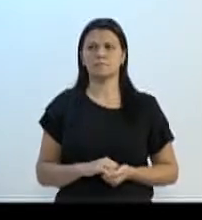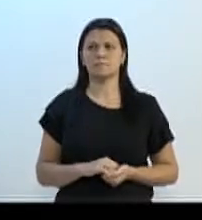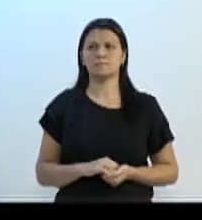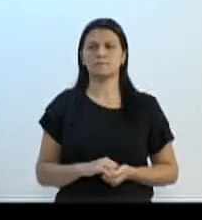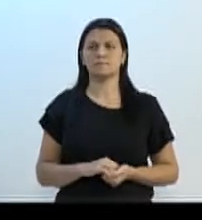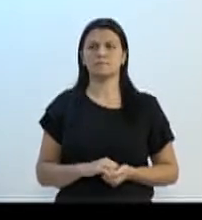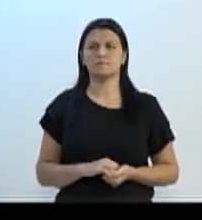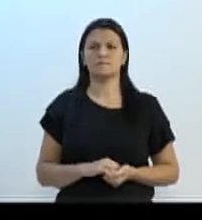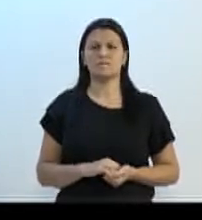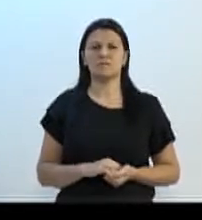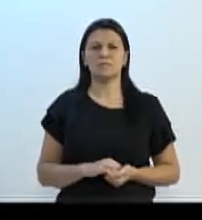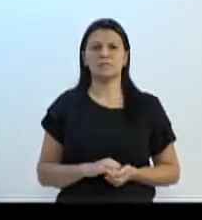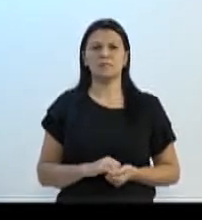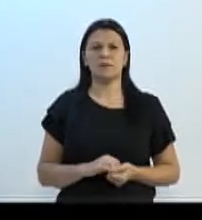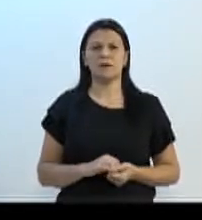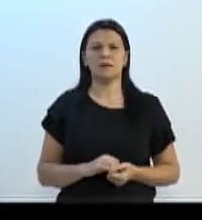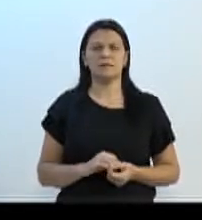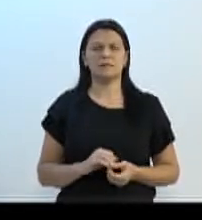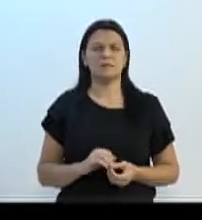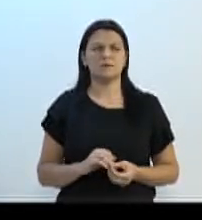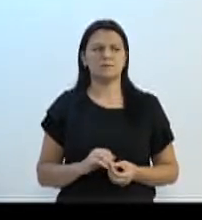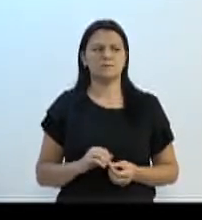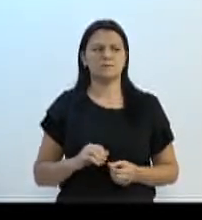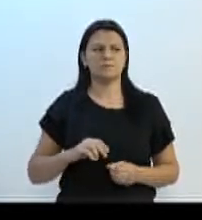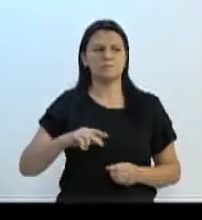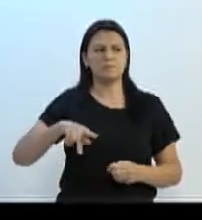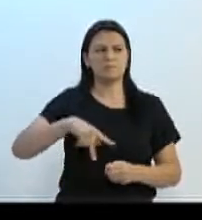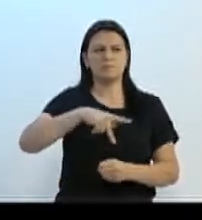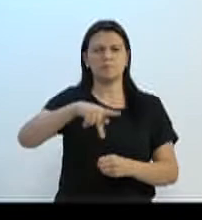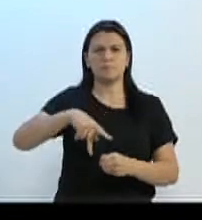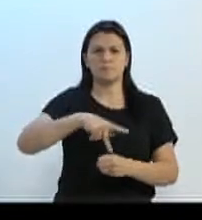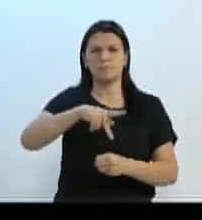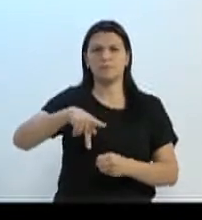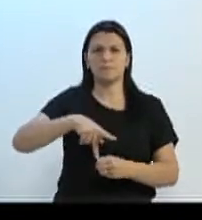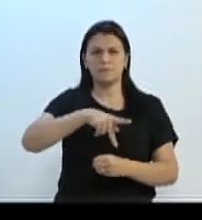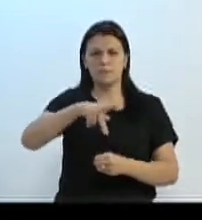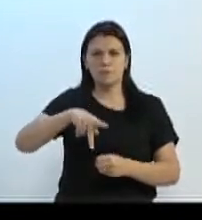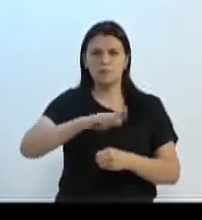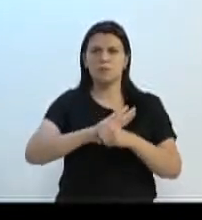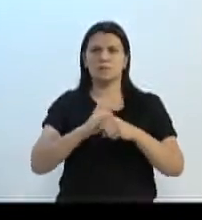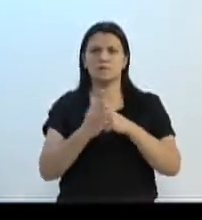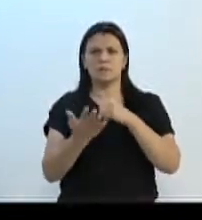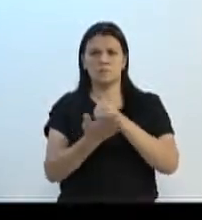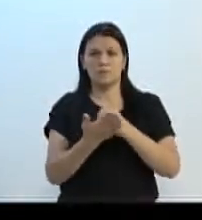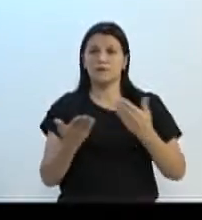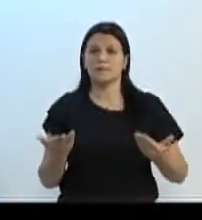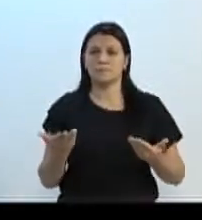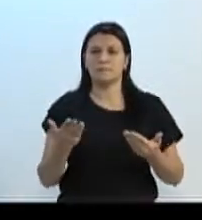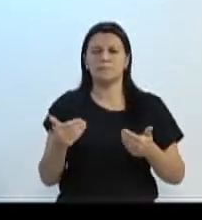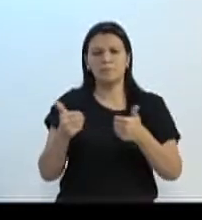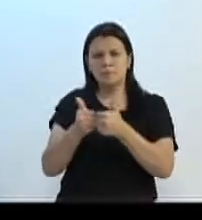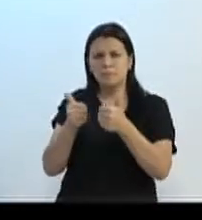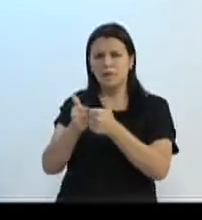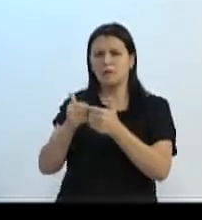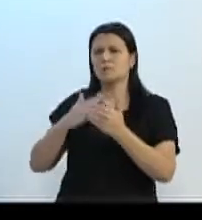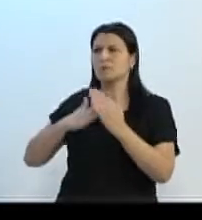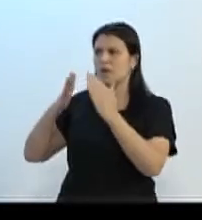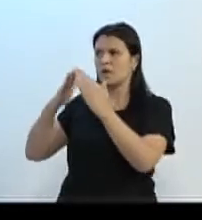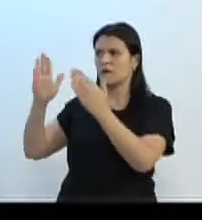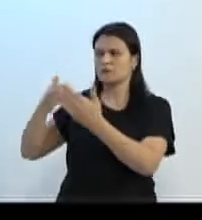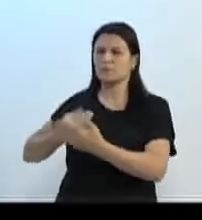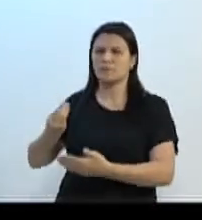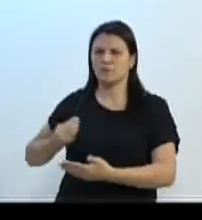Passo Manso aqui agora, na Elvira Boronófica, próximos condomínios de Minha Casa Minha Vida. Aqui a placa da obra,